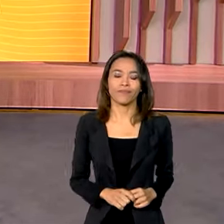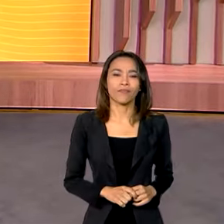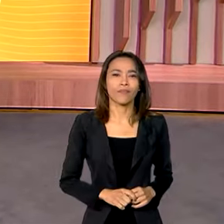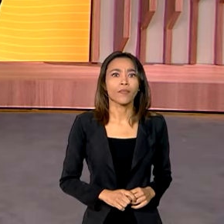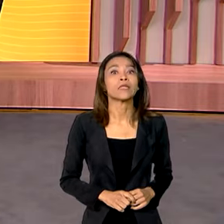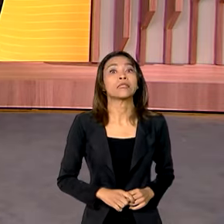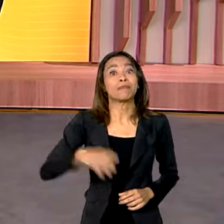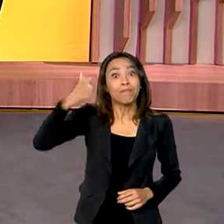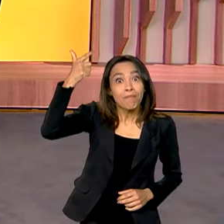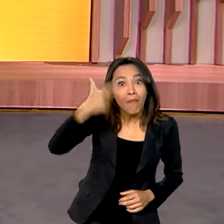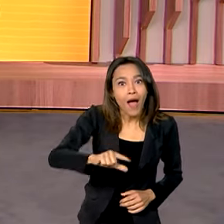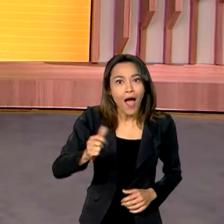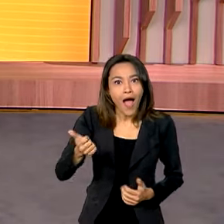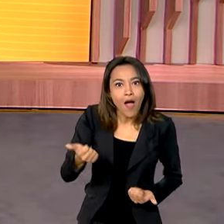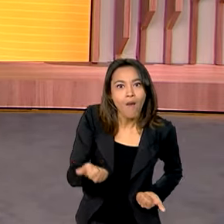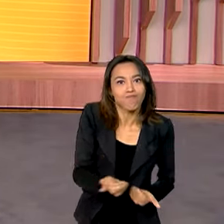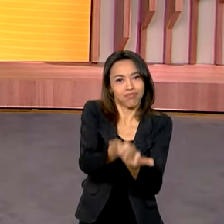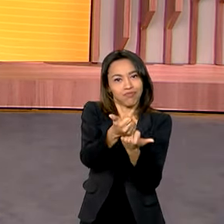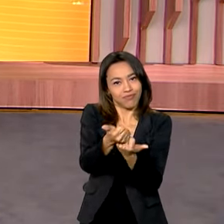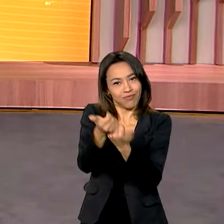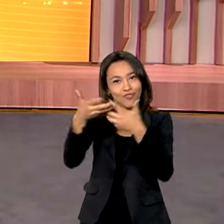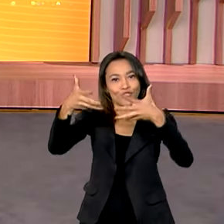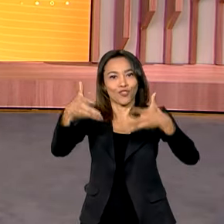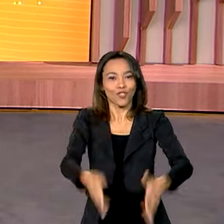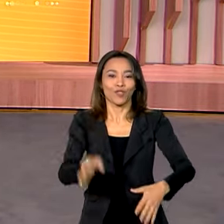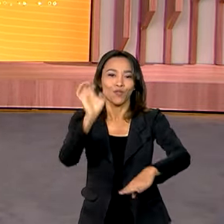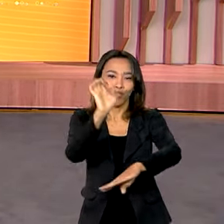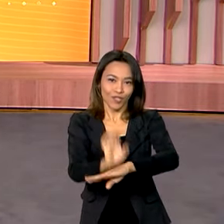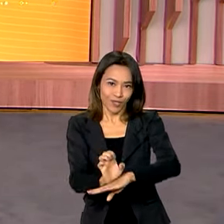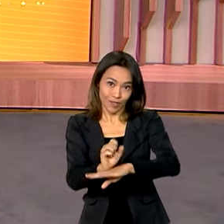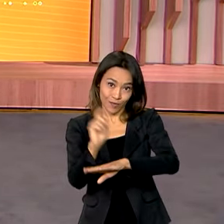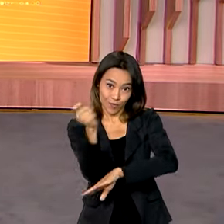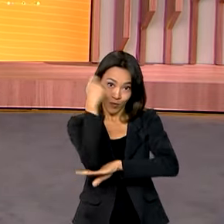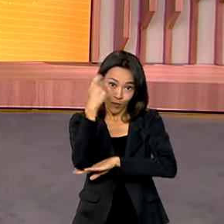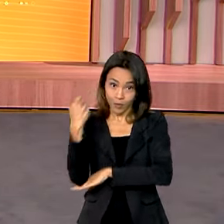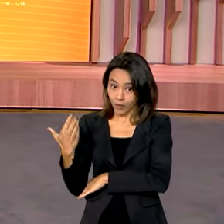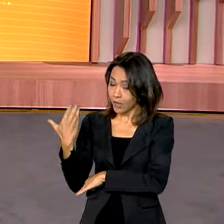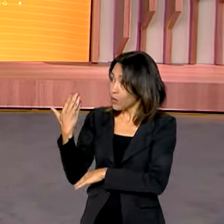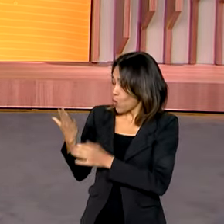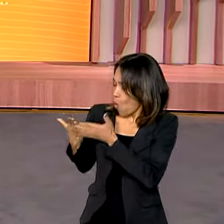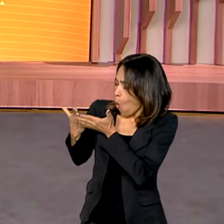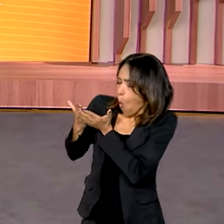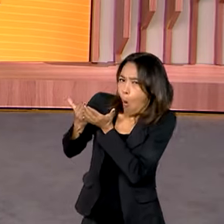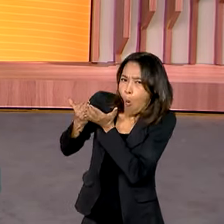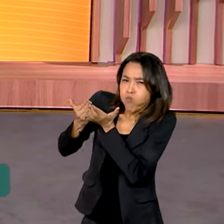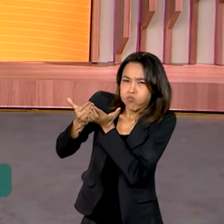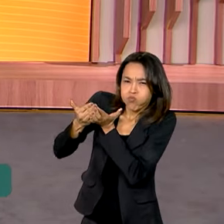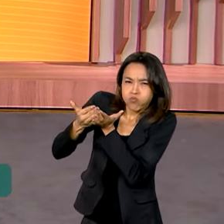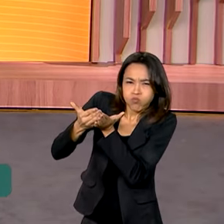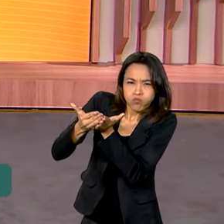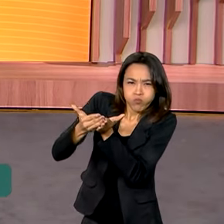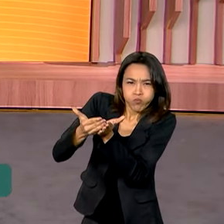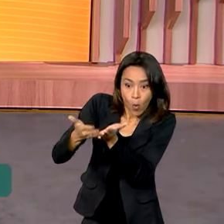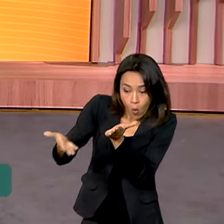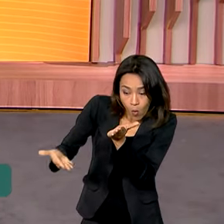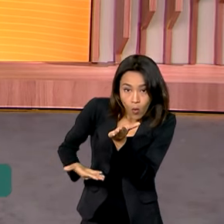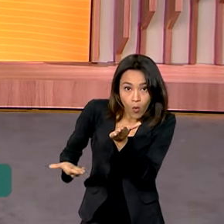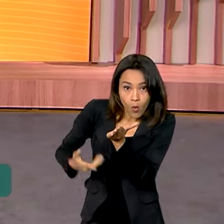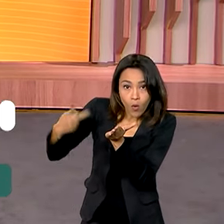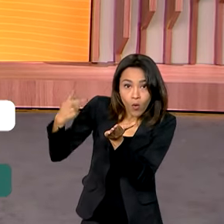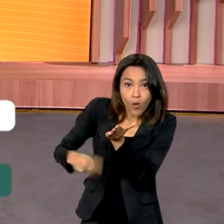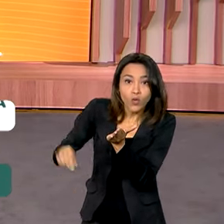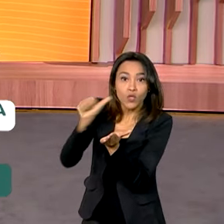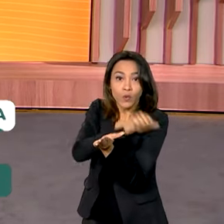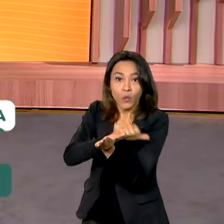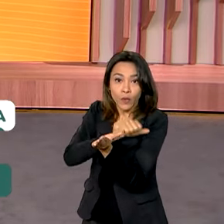Mais ajuda vai chegar ao Rio Grande do Sul. O navio Aeródromo Multipropósito Atlântico vai sair hoje do Rio